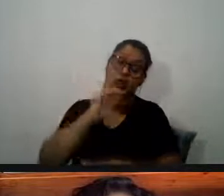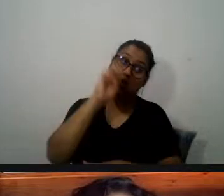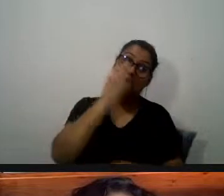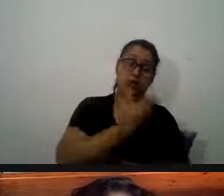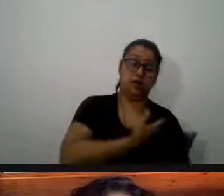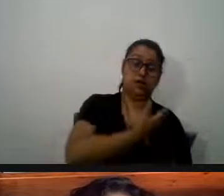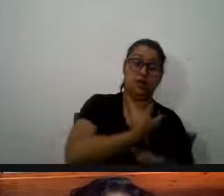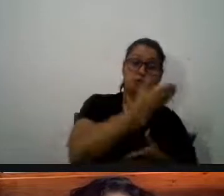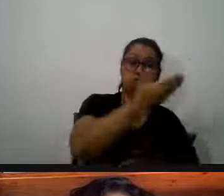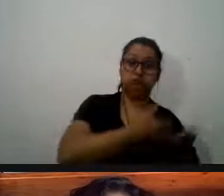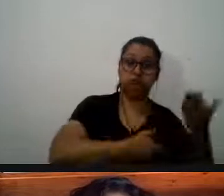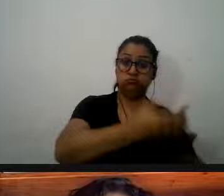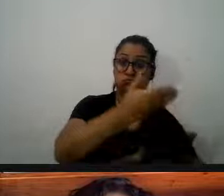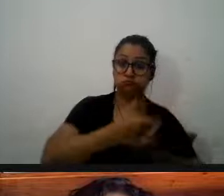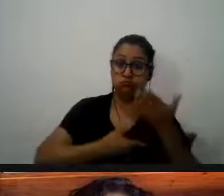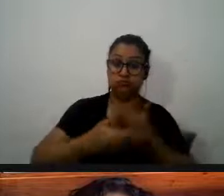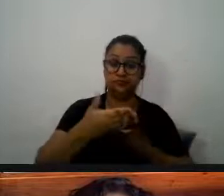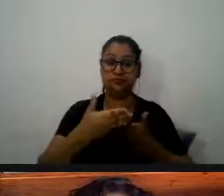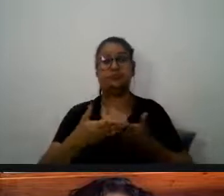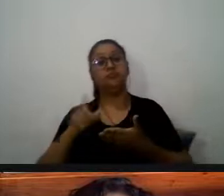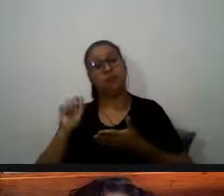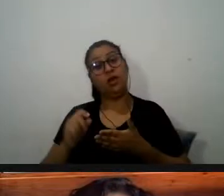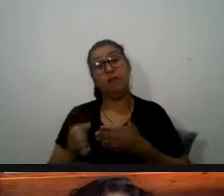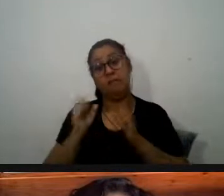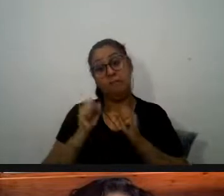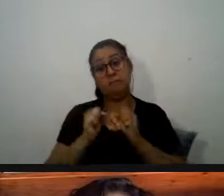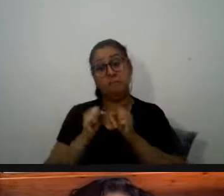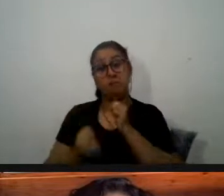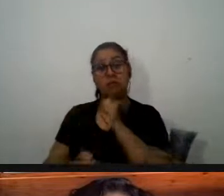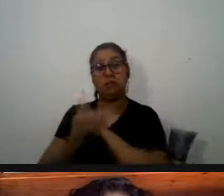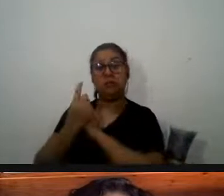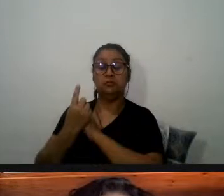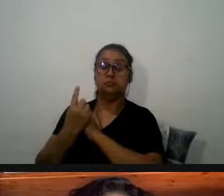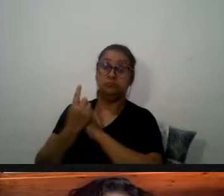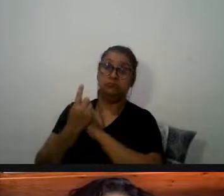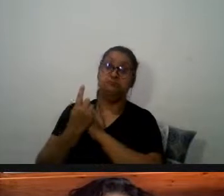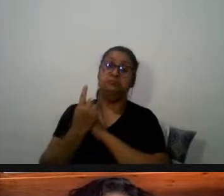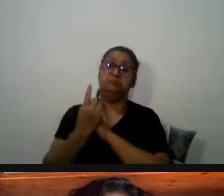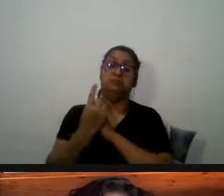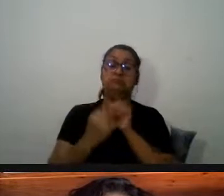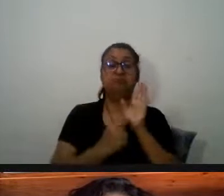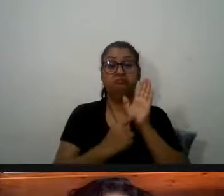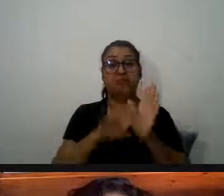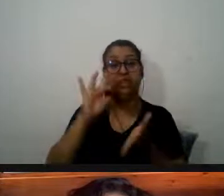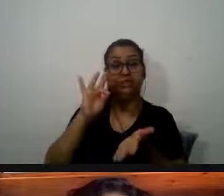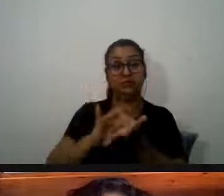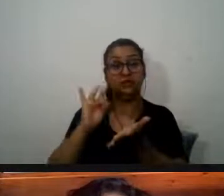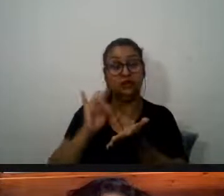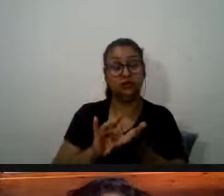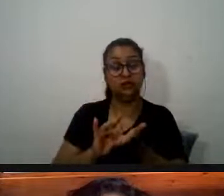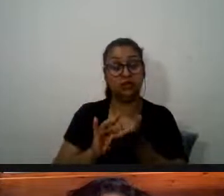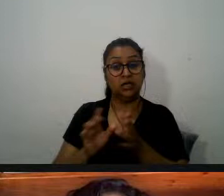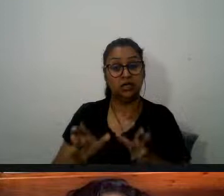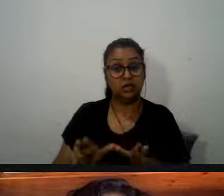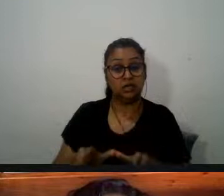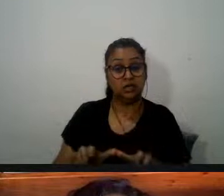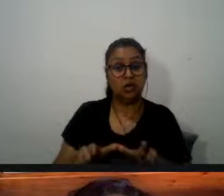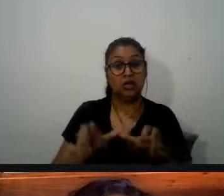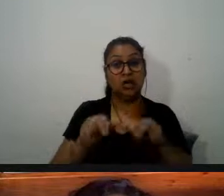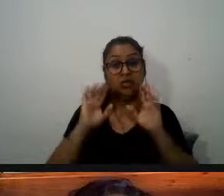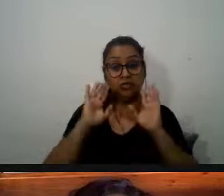diferença parece-me mas é uma hipótese de partida que deverá obviamente ser confirmada com uma análise mais atenta